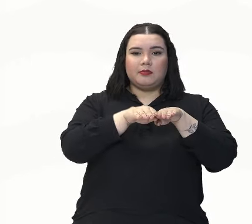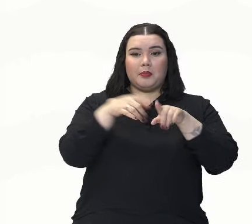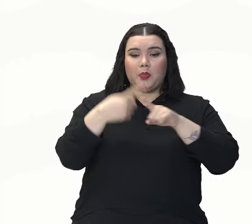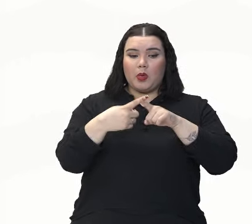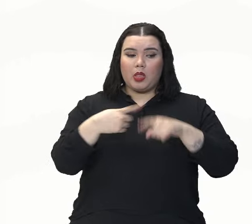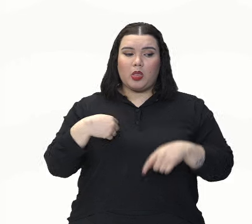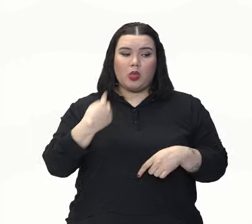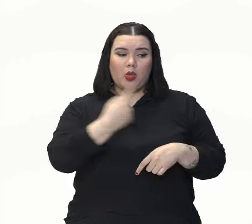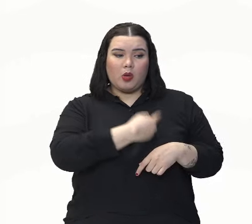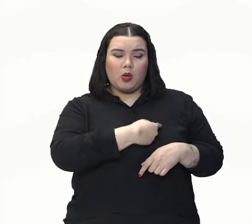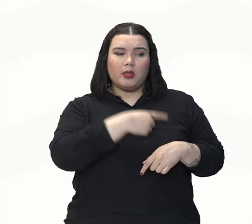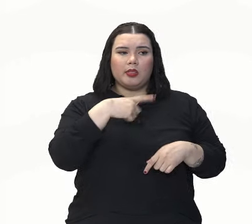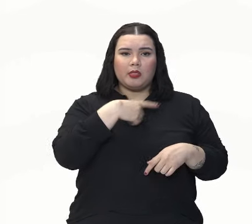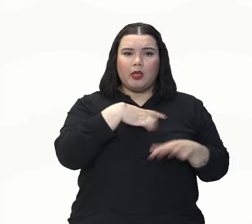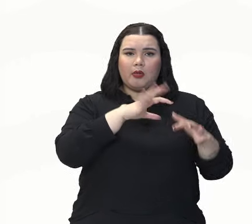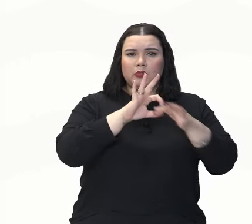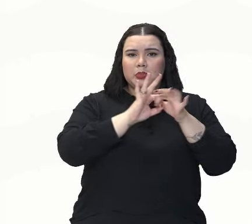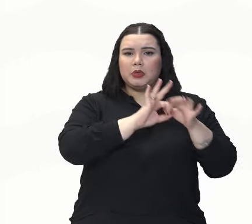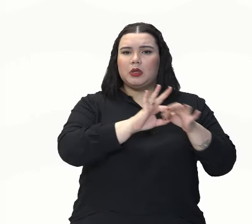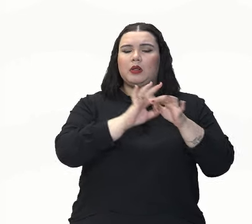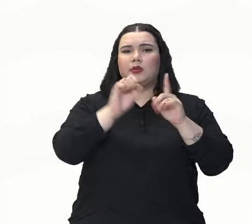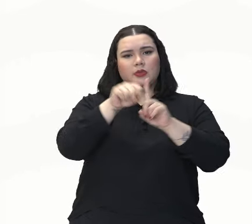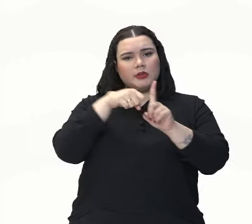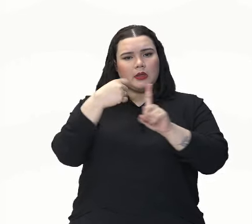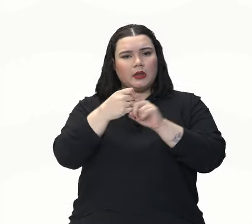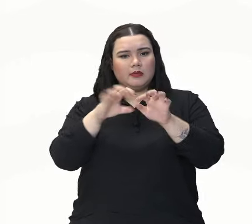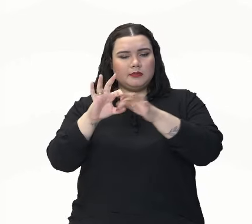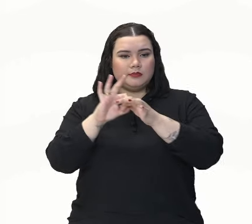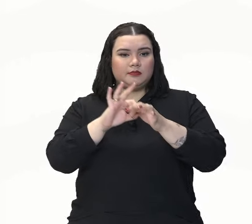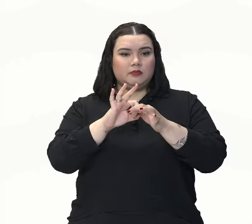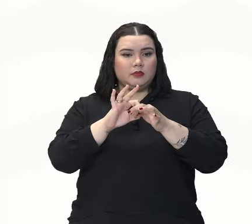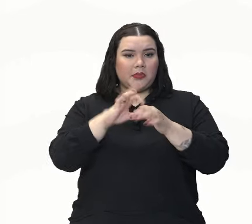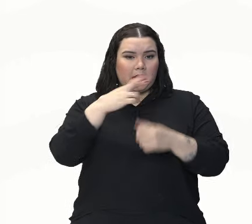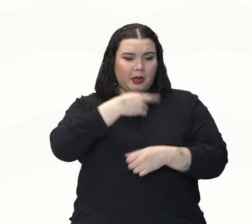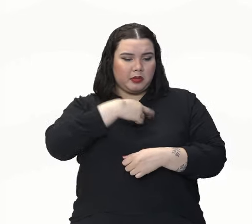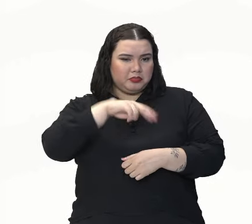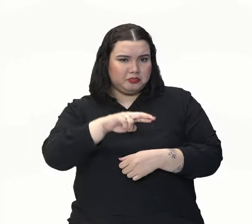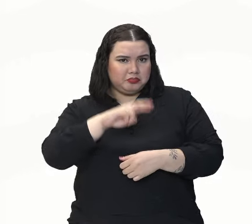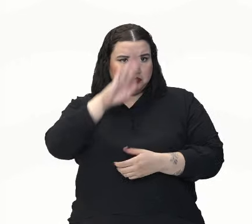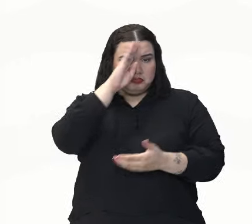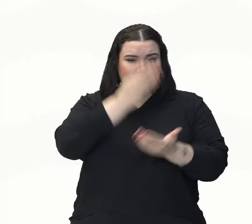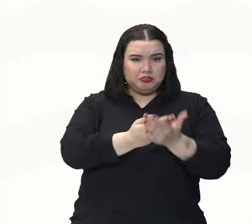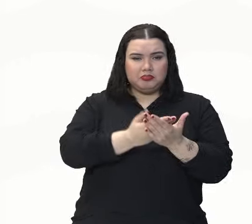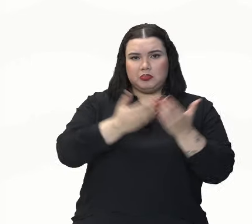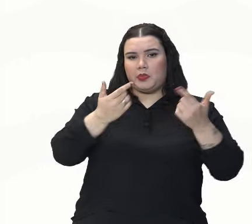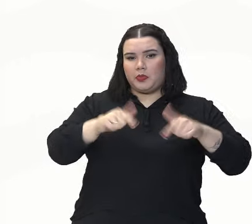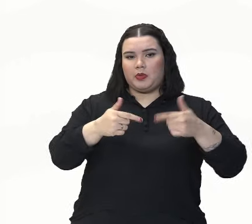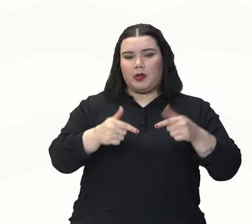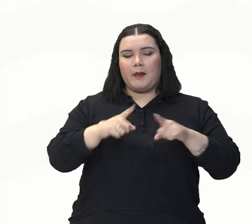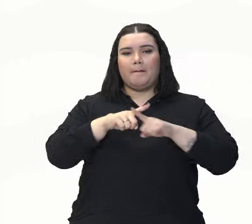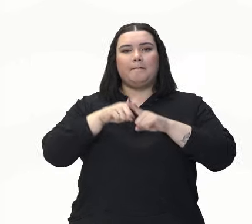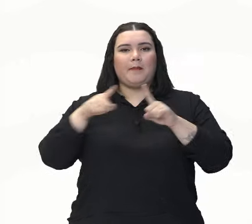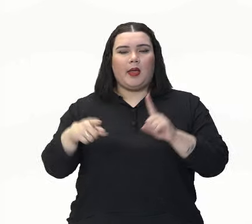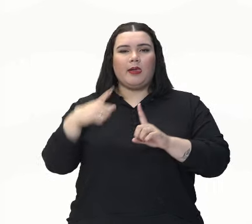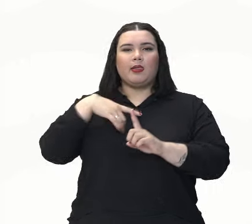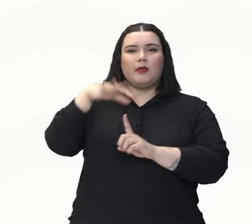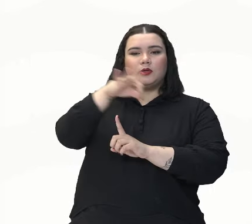somos todos íntegros. Não temos religião, mas somos